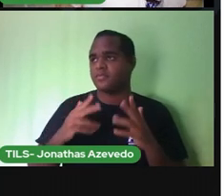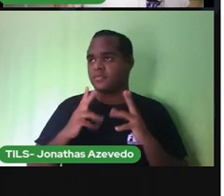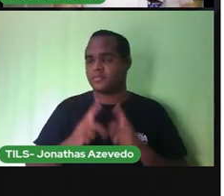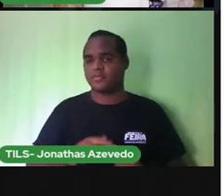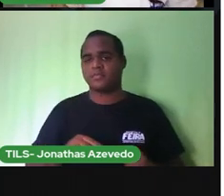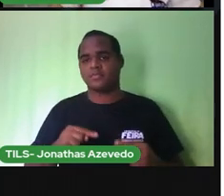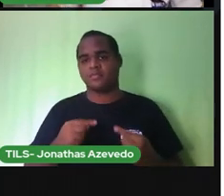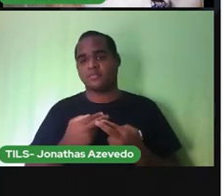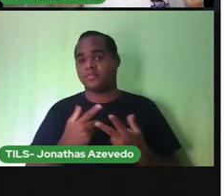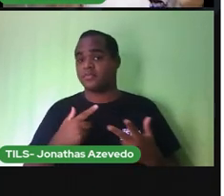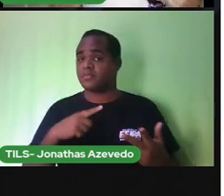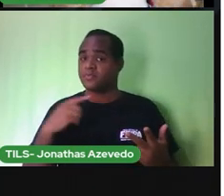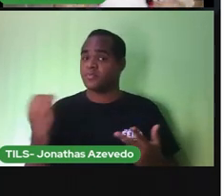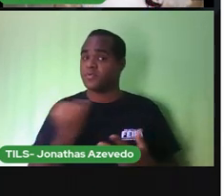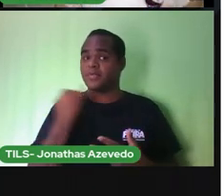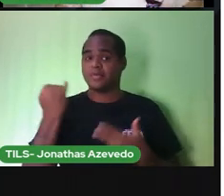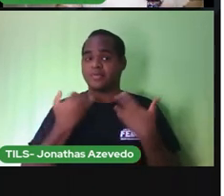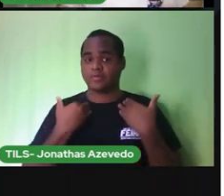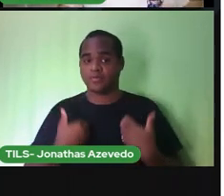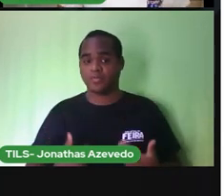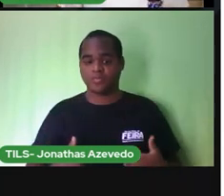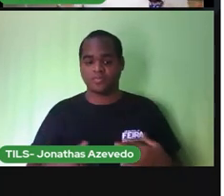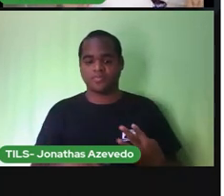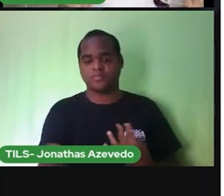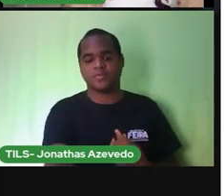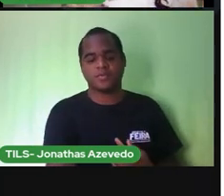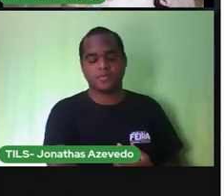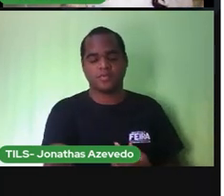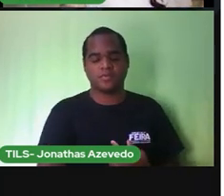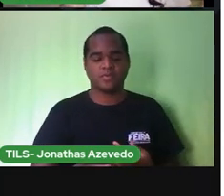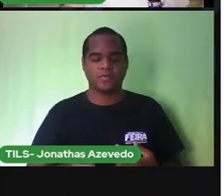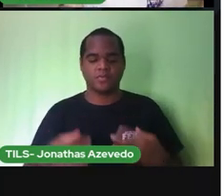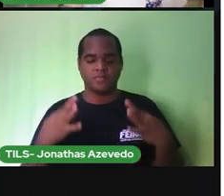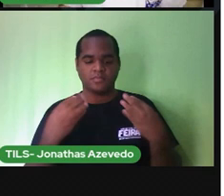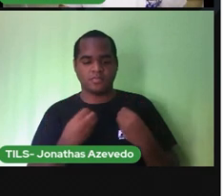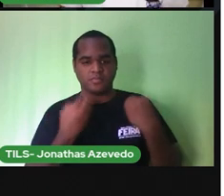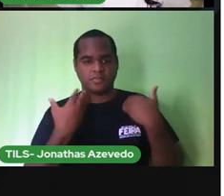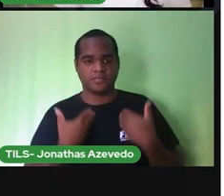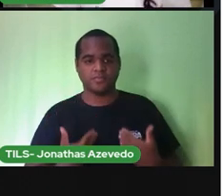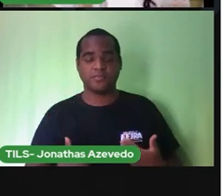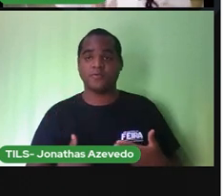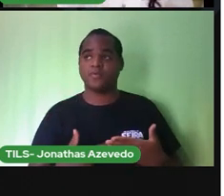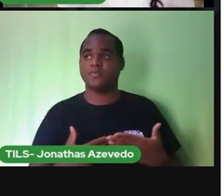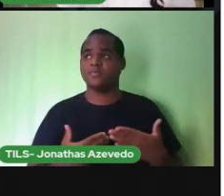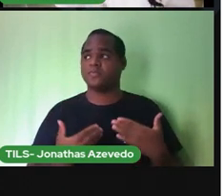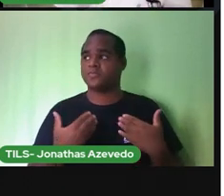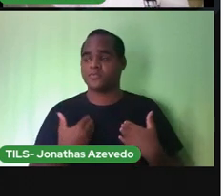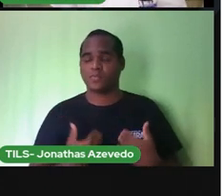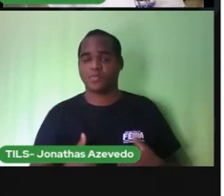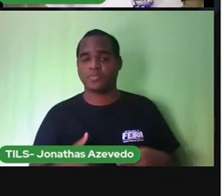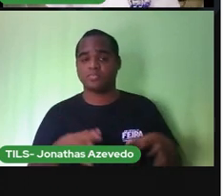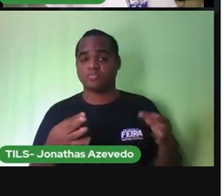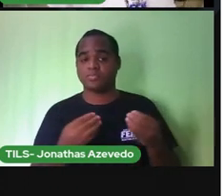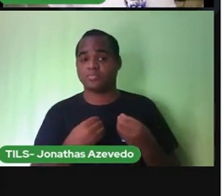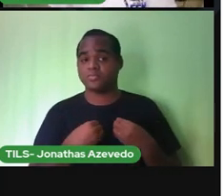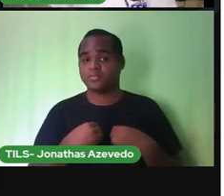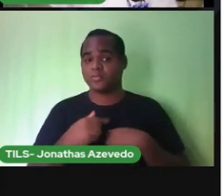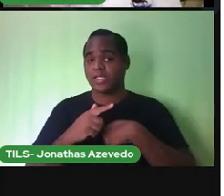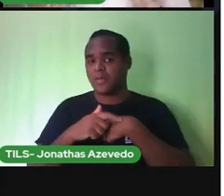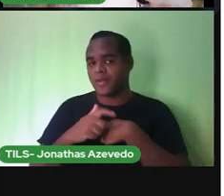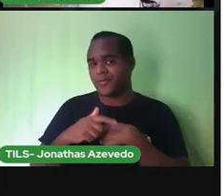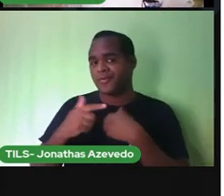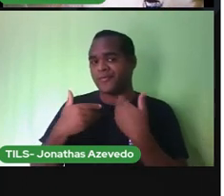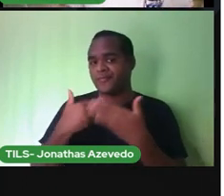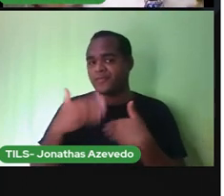corpo. Tanto do banho, de secar, ok? E de manter sempre a